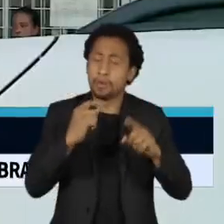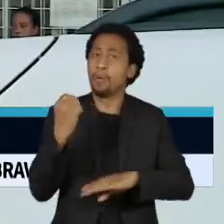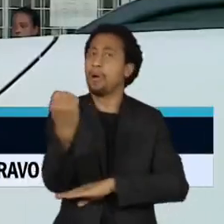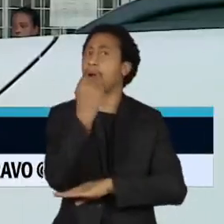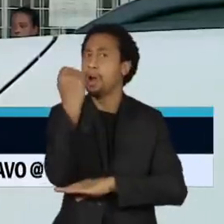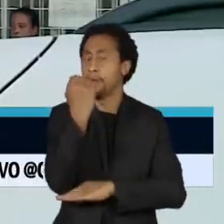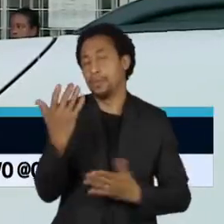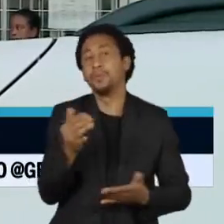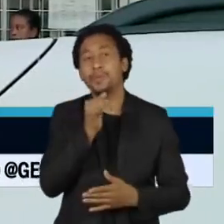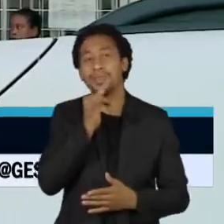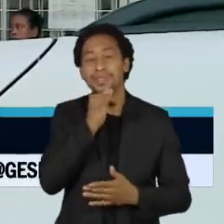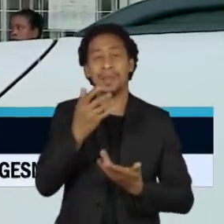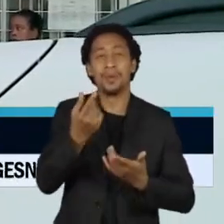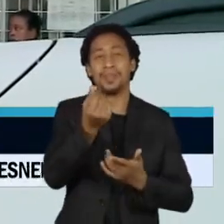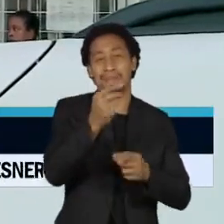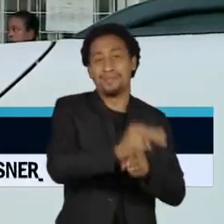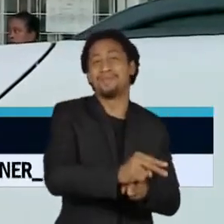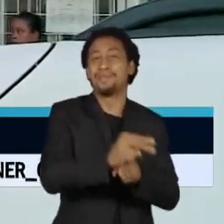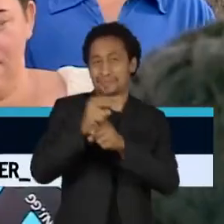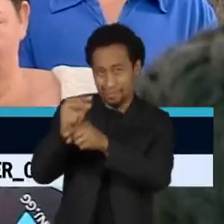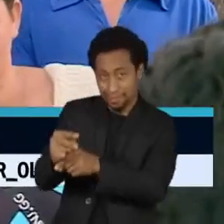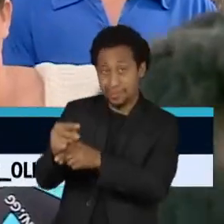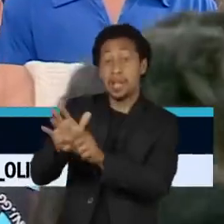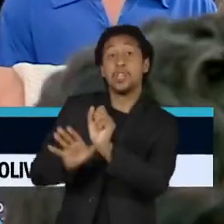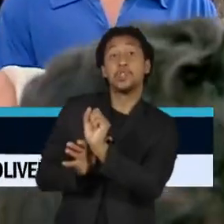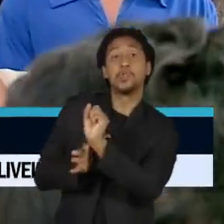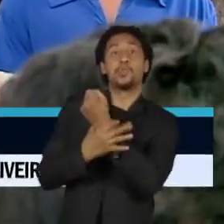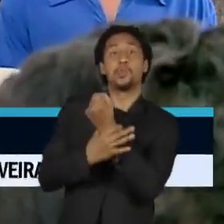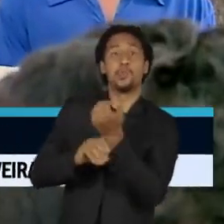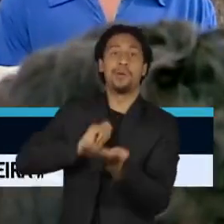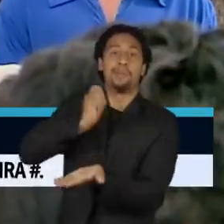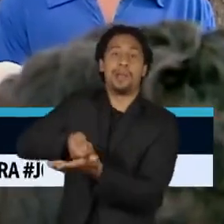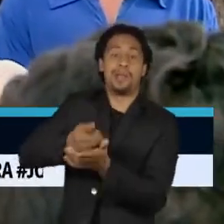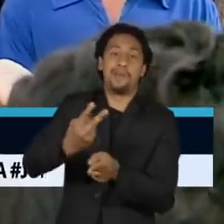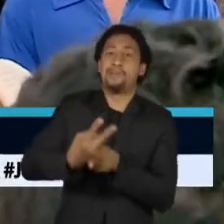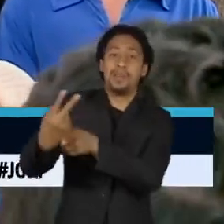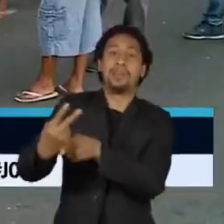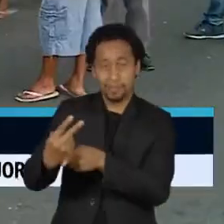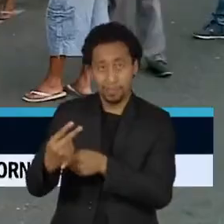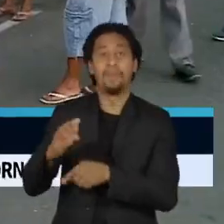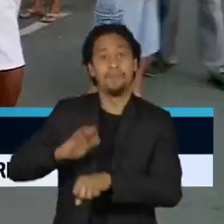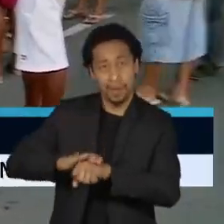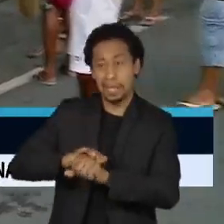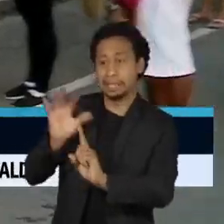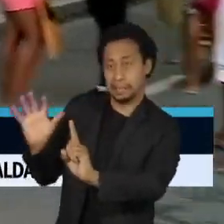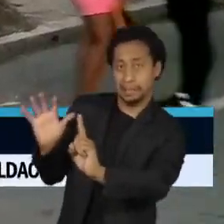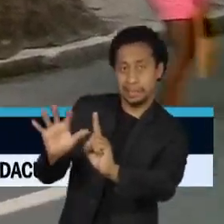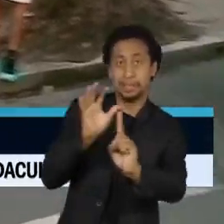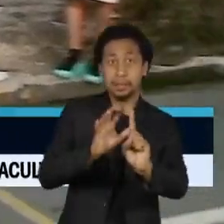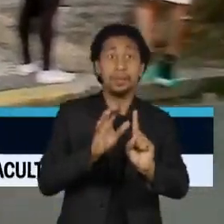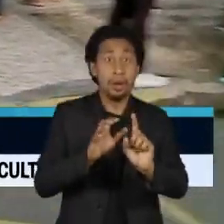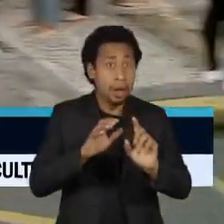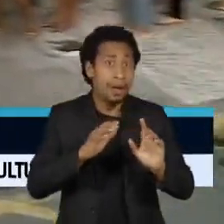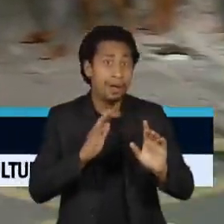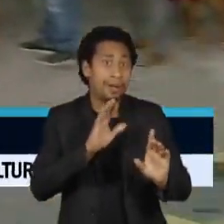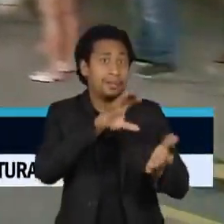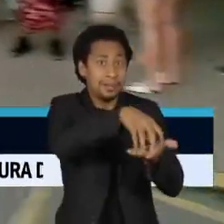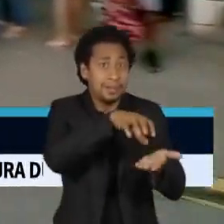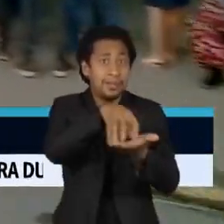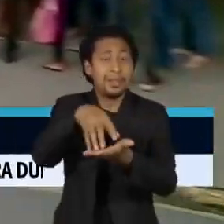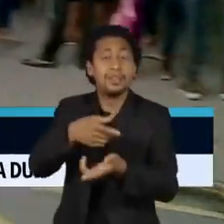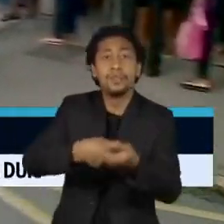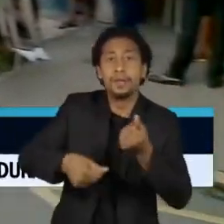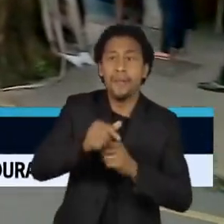como a venda casada com seguro para o pagamento do empréstimo. Há também relatos de assédio das instituições financeiras para oferecer o